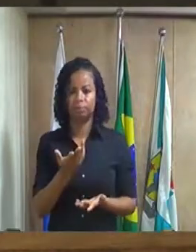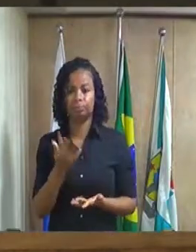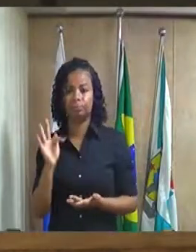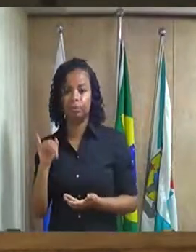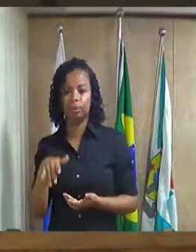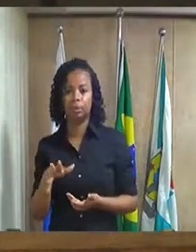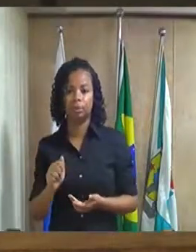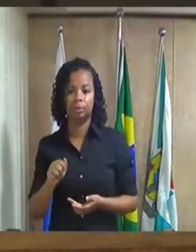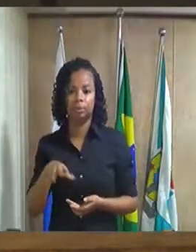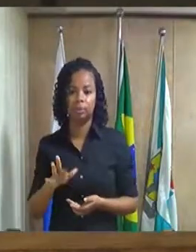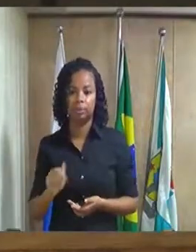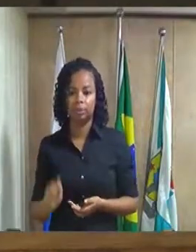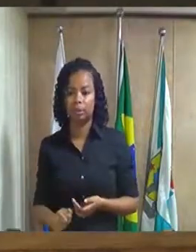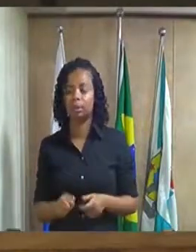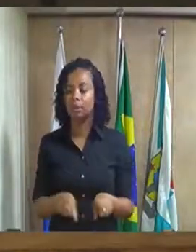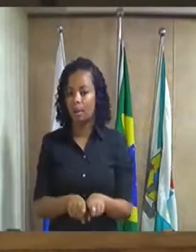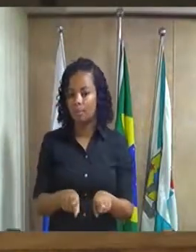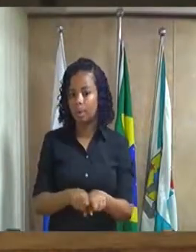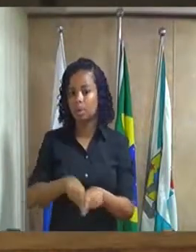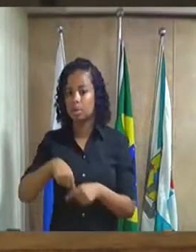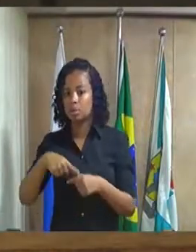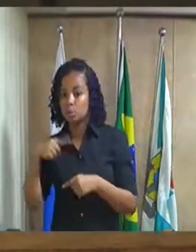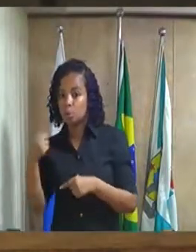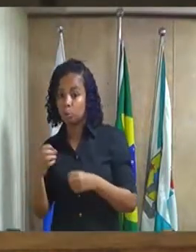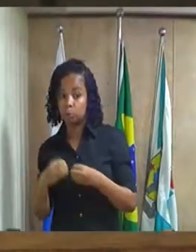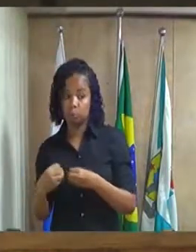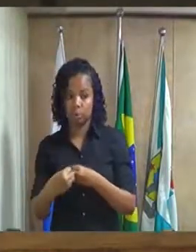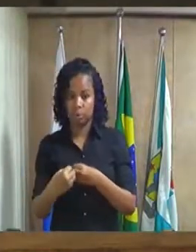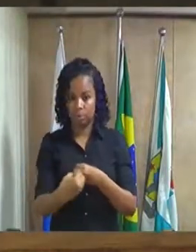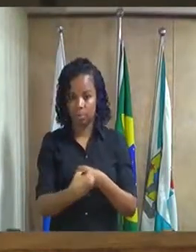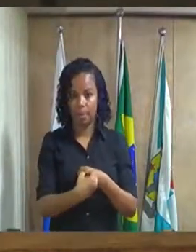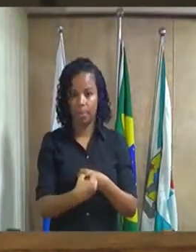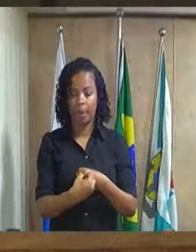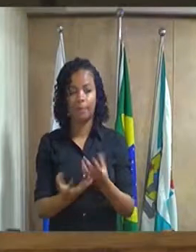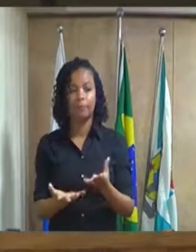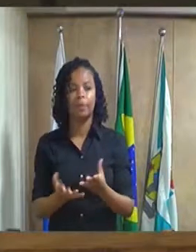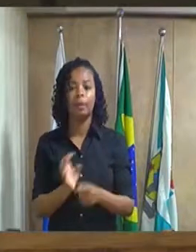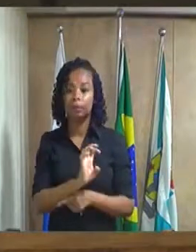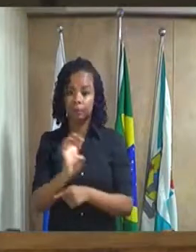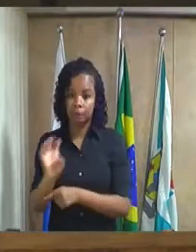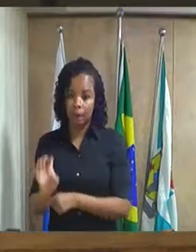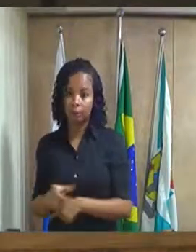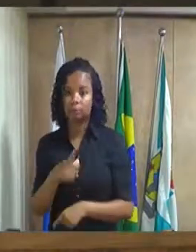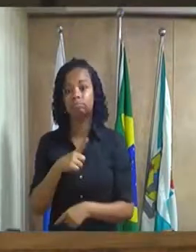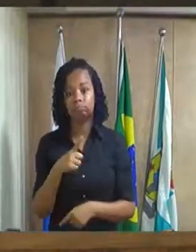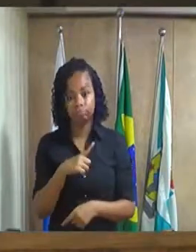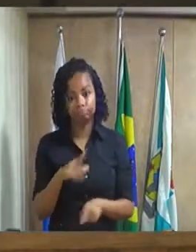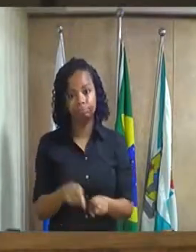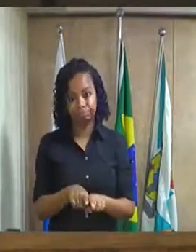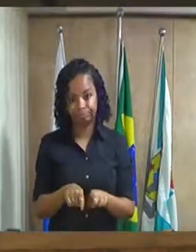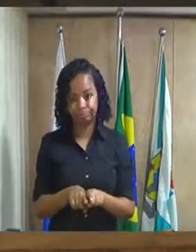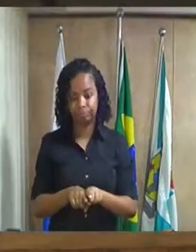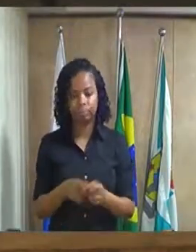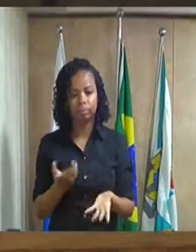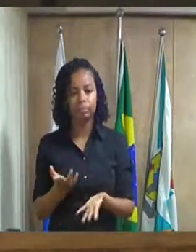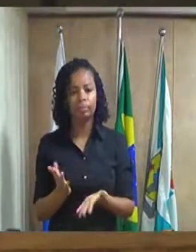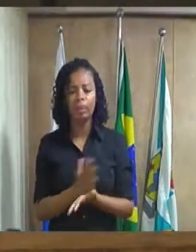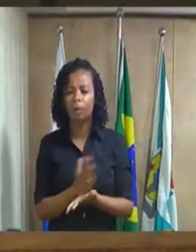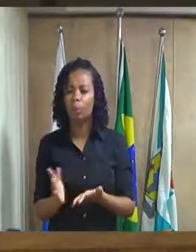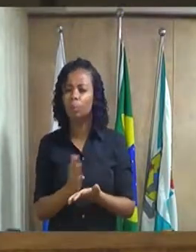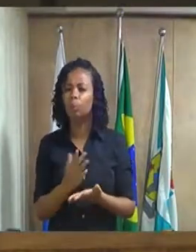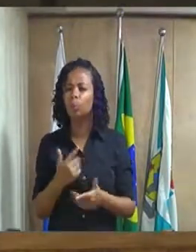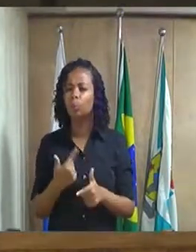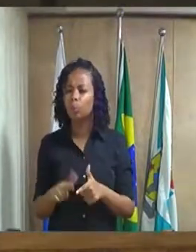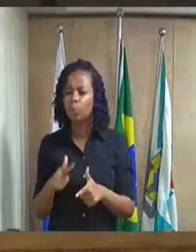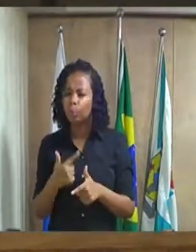também em outros municípios e até também outros estados em nosso país e um dos problemas